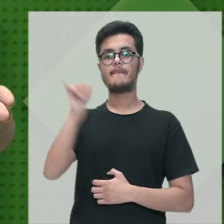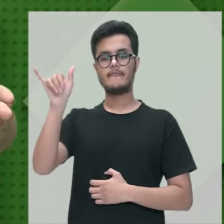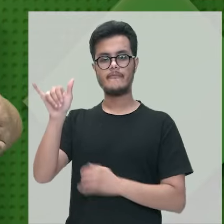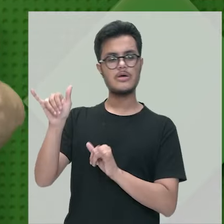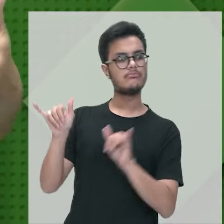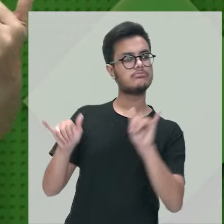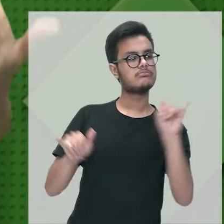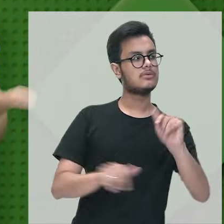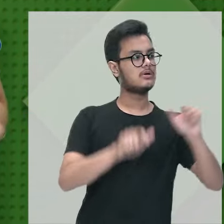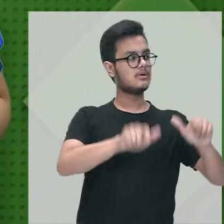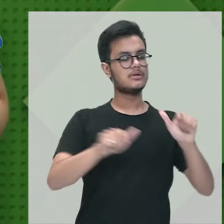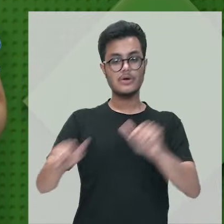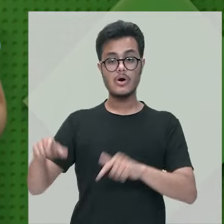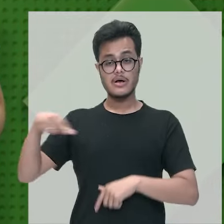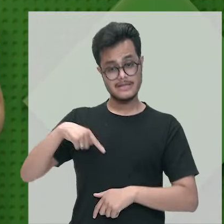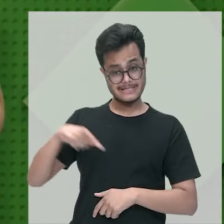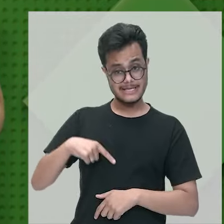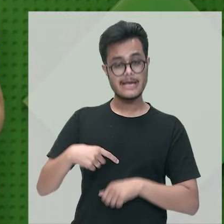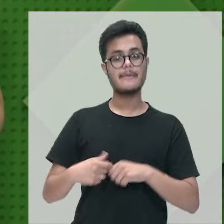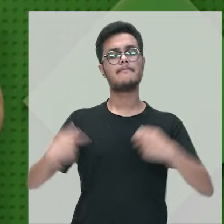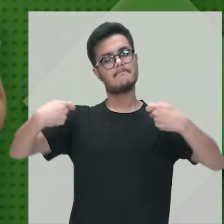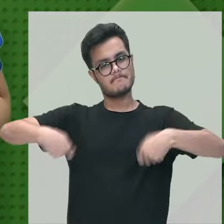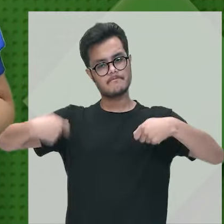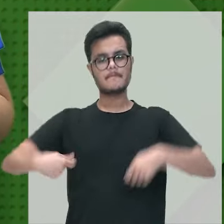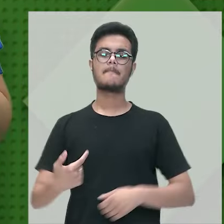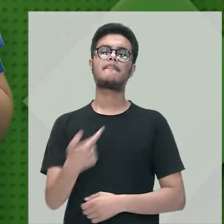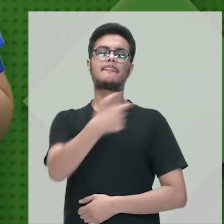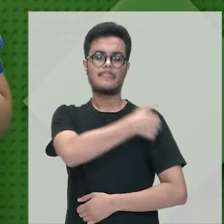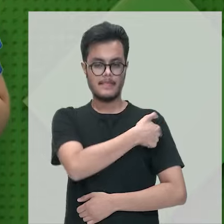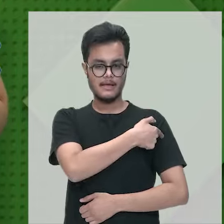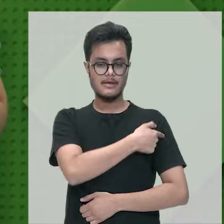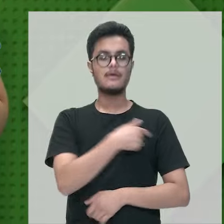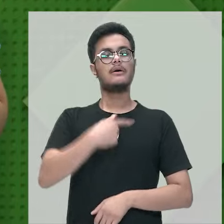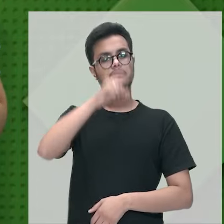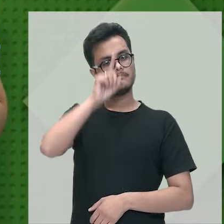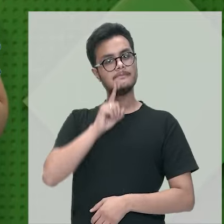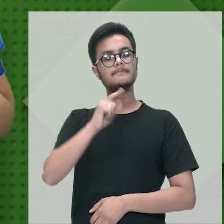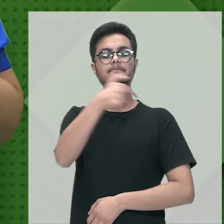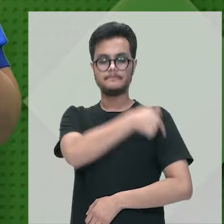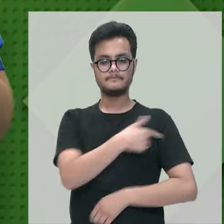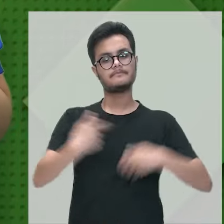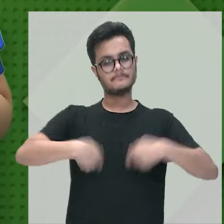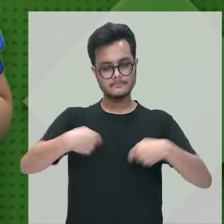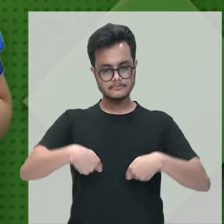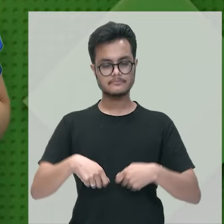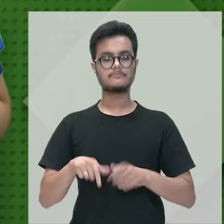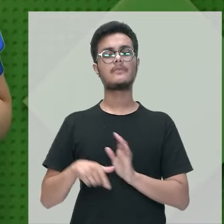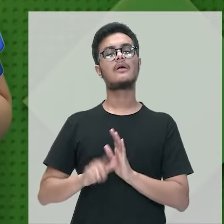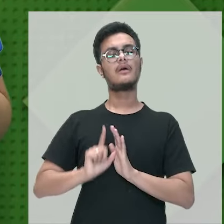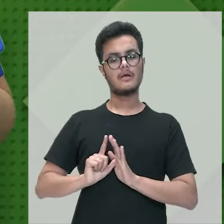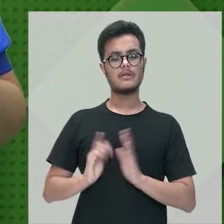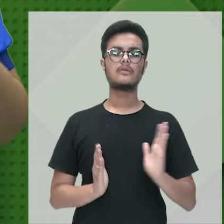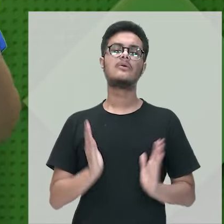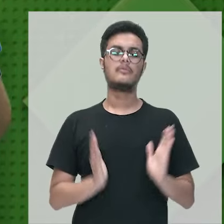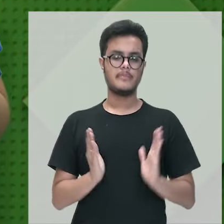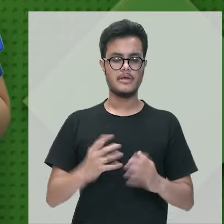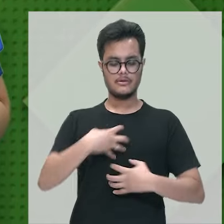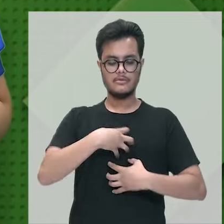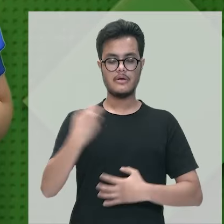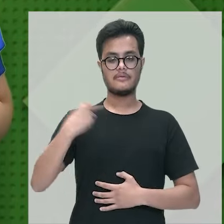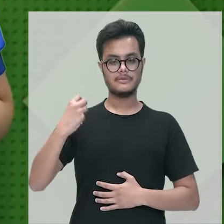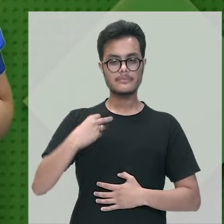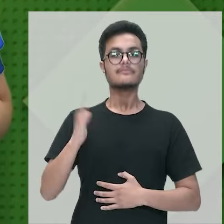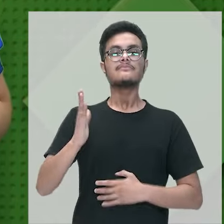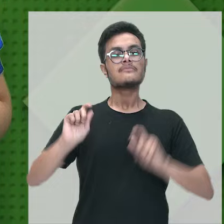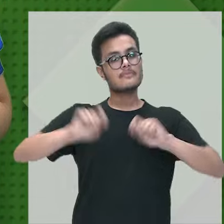outros locais aonde possa ocorrer a febre amarela ela precisa antes receber a vacina tem que ter um período aí que a vacina